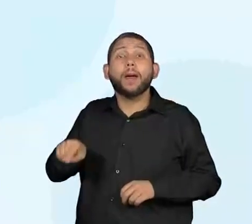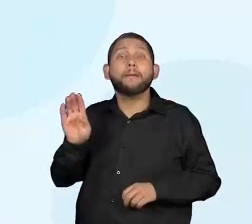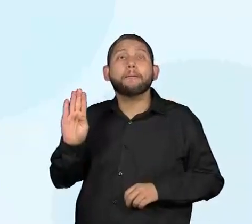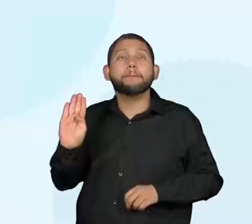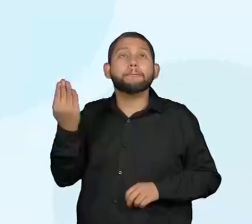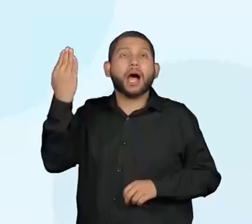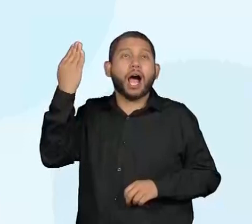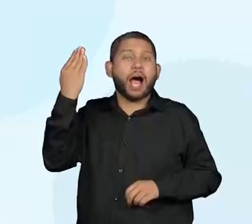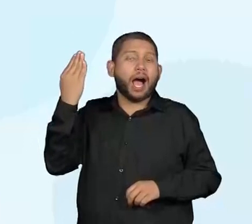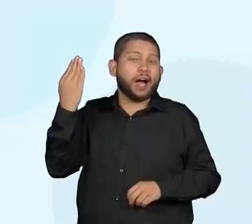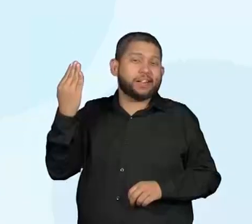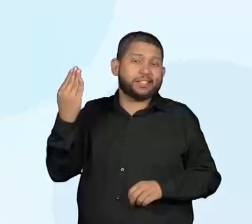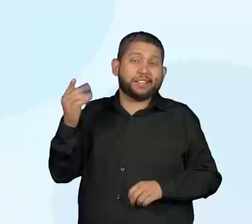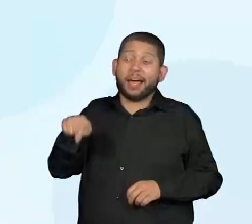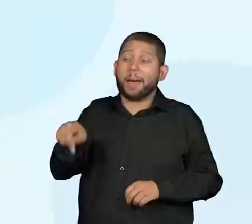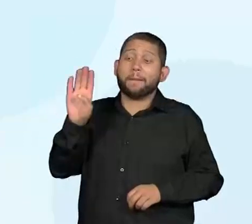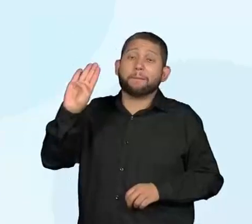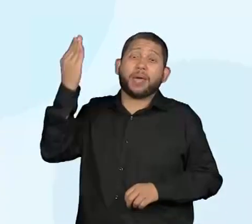Fiu!